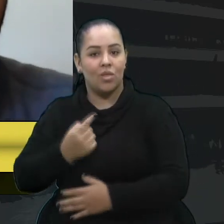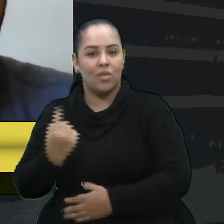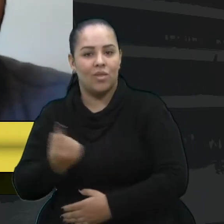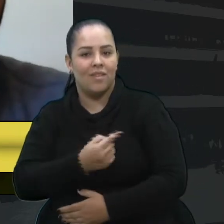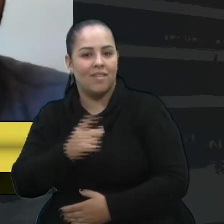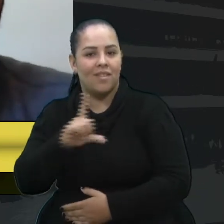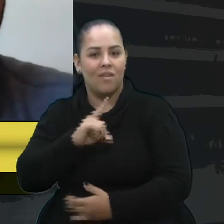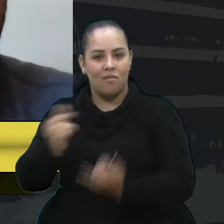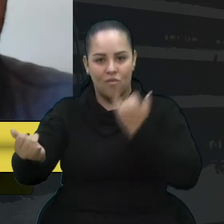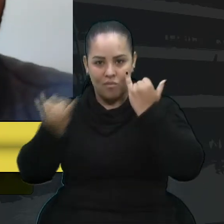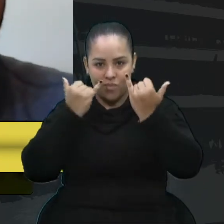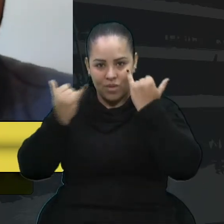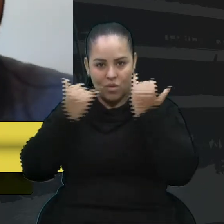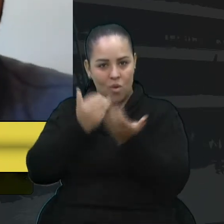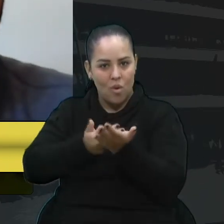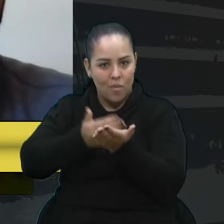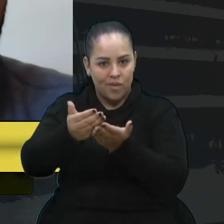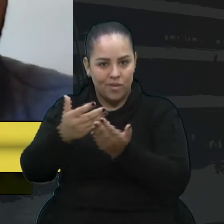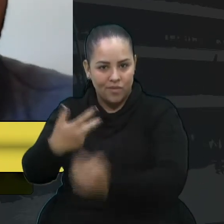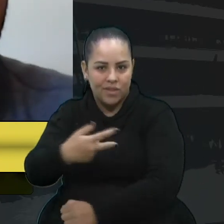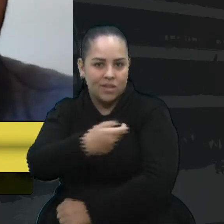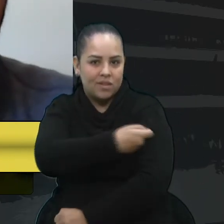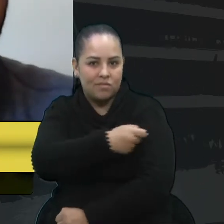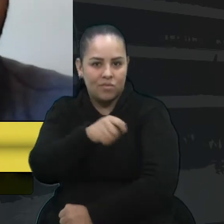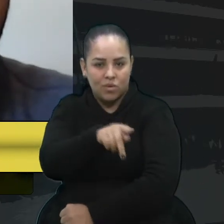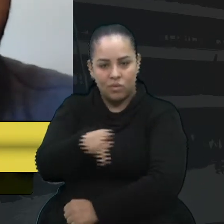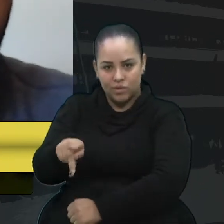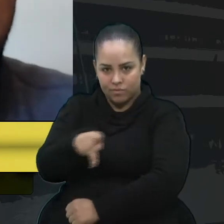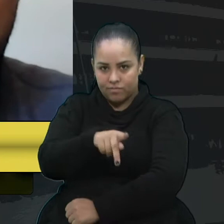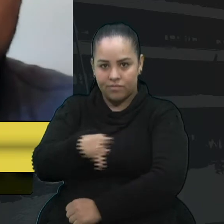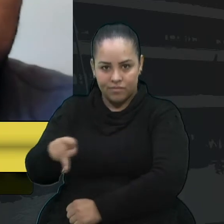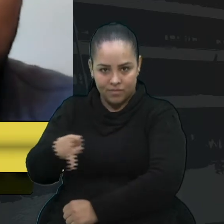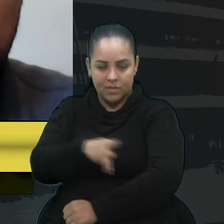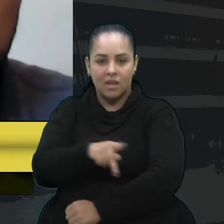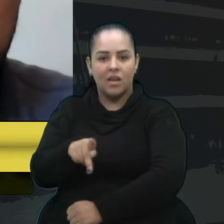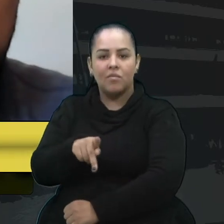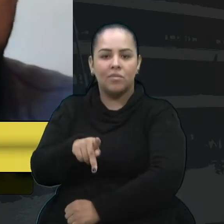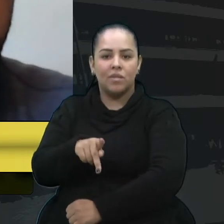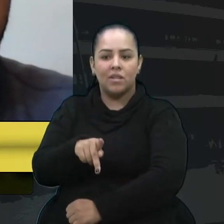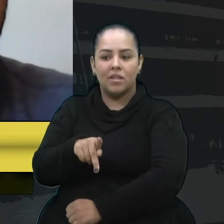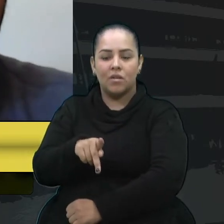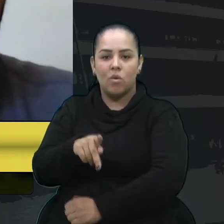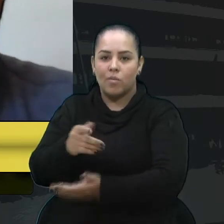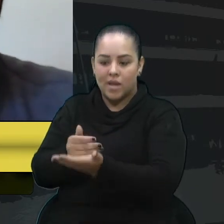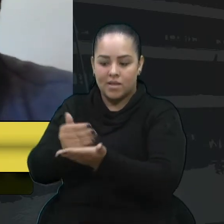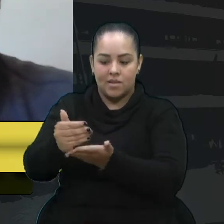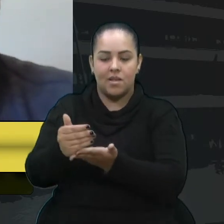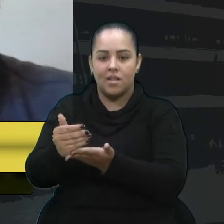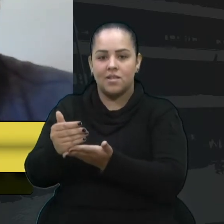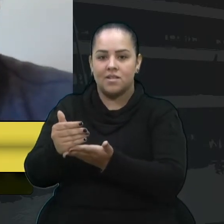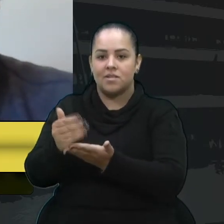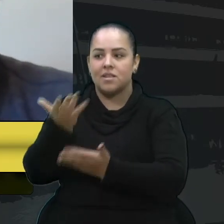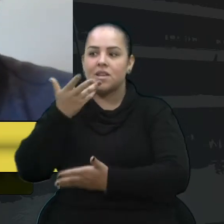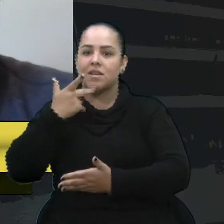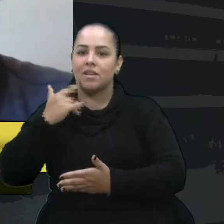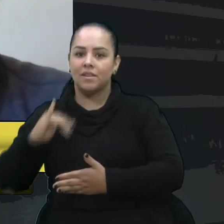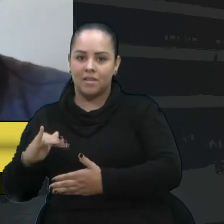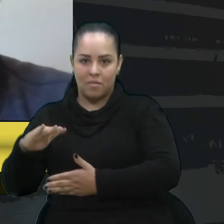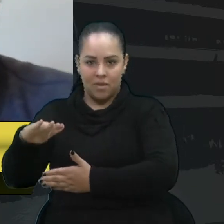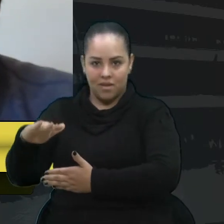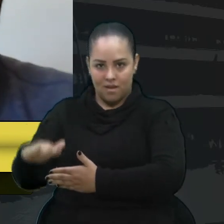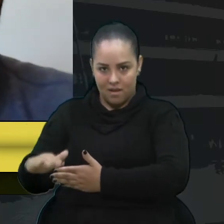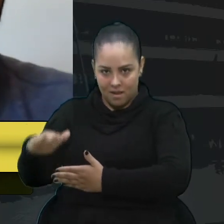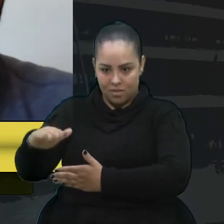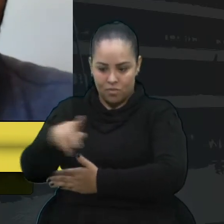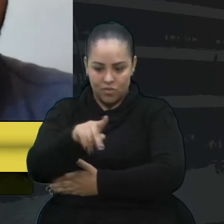do início da vacinação dos professores pela educação infantil e há uma